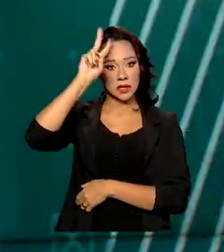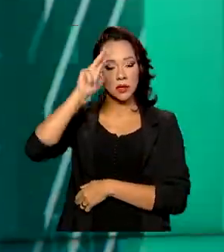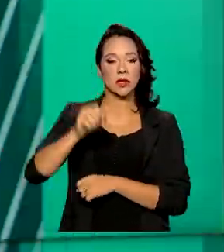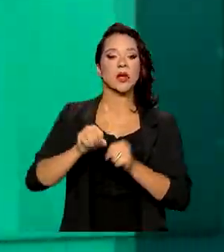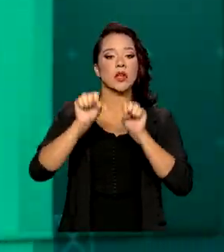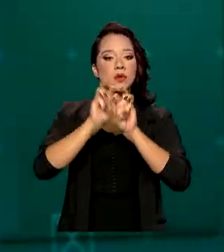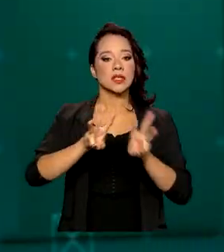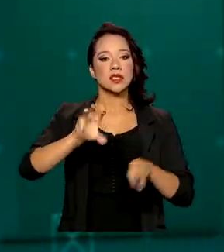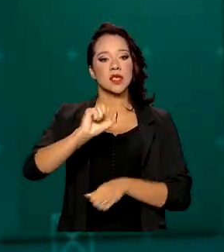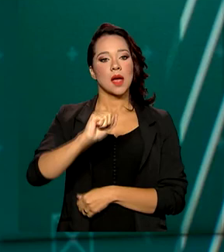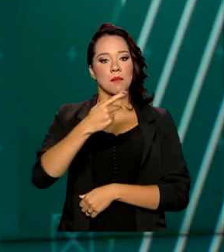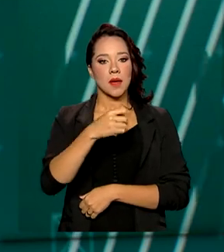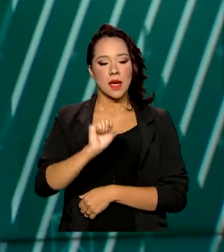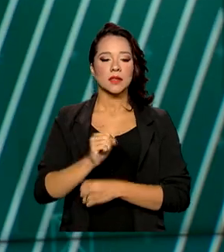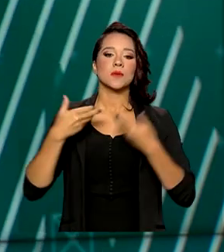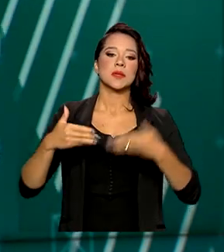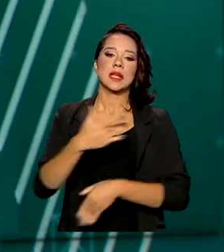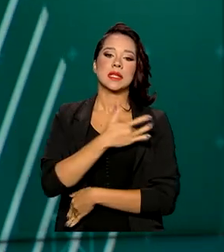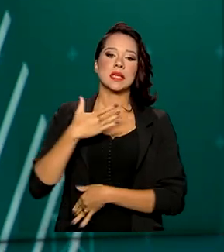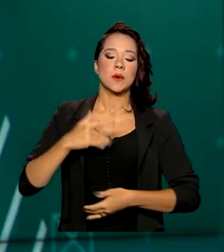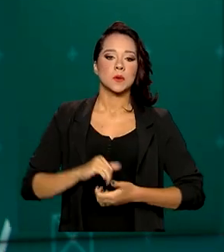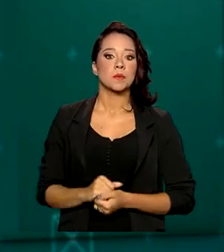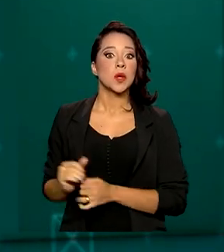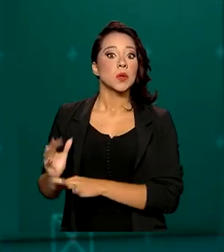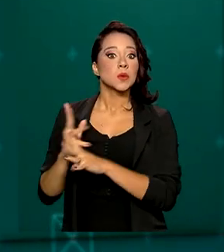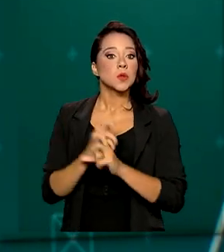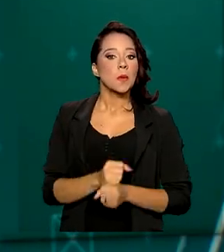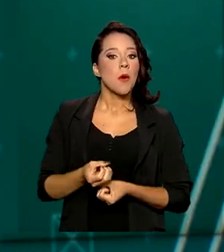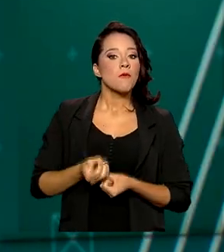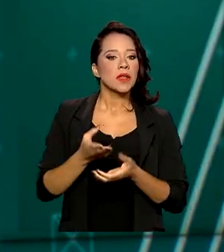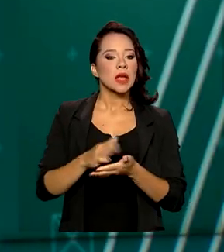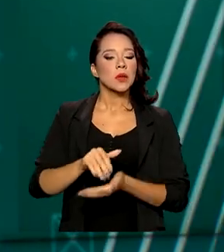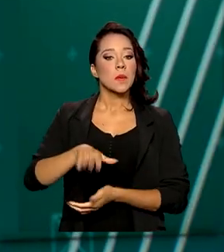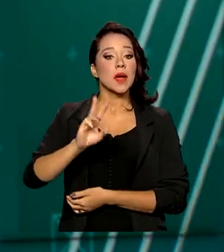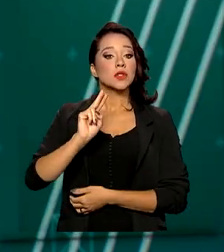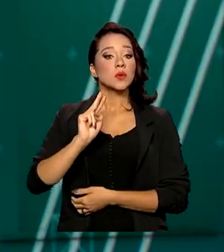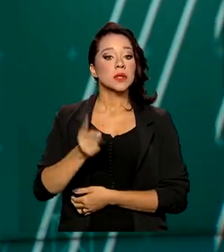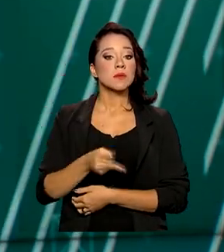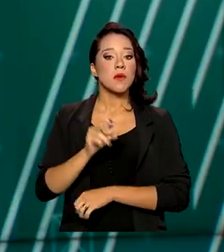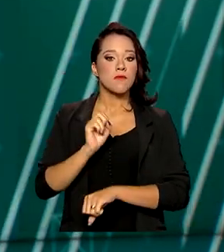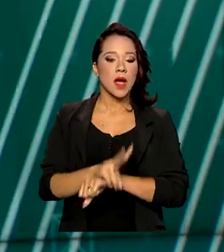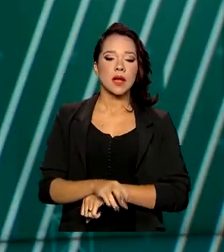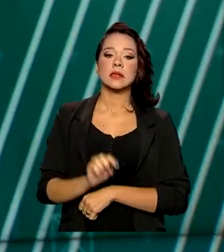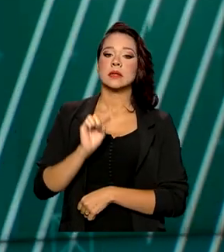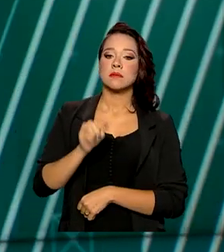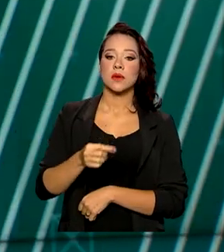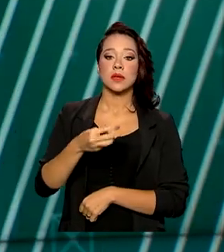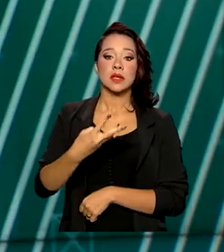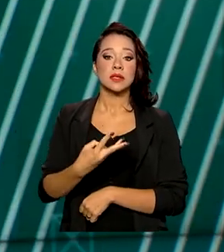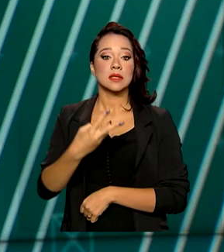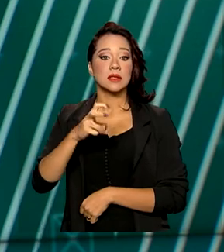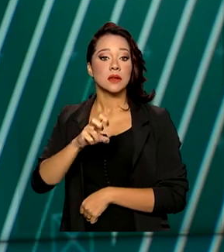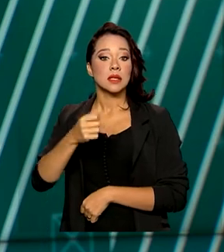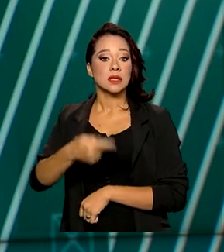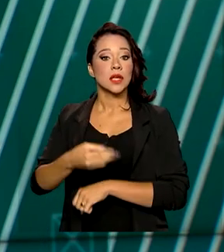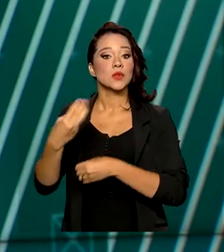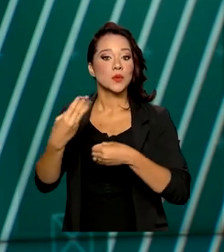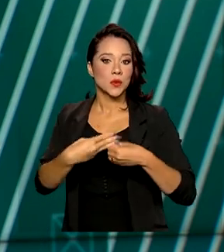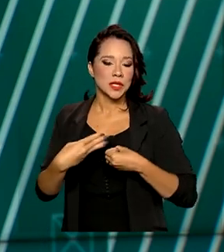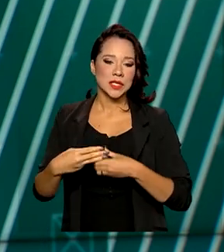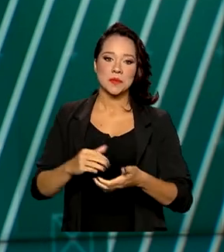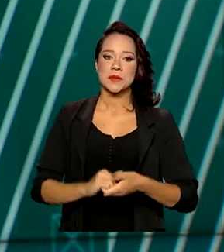APS e do Ministério da Saúde. No total, foram ofertadas mais de 2 mil vagas em 1.357